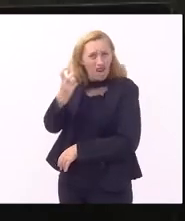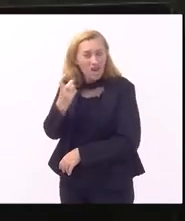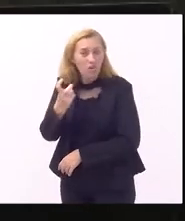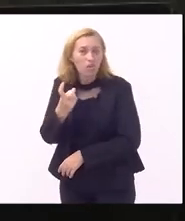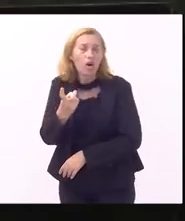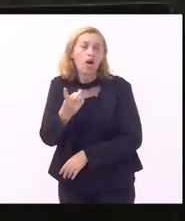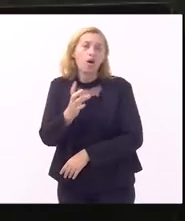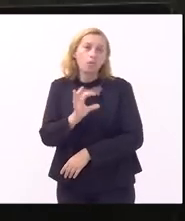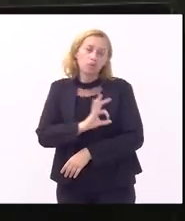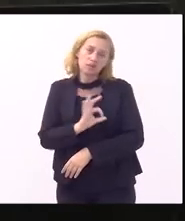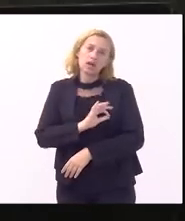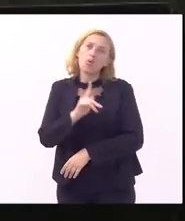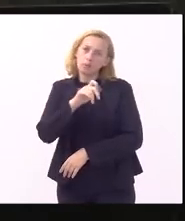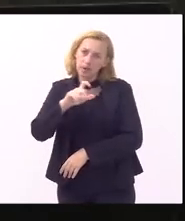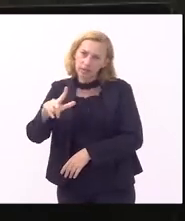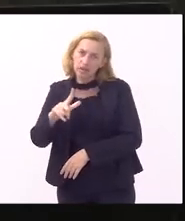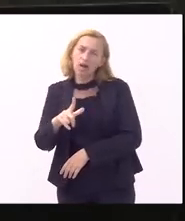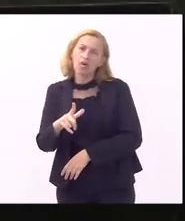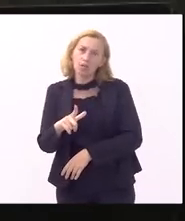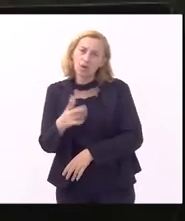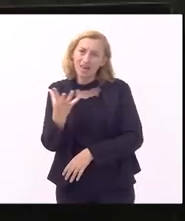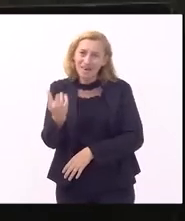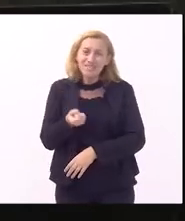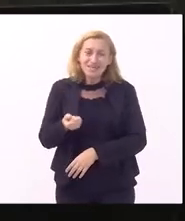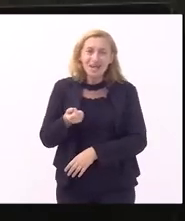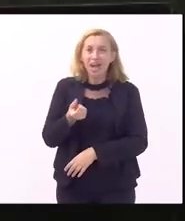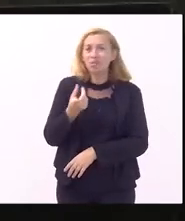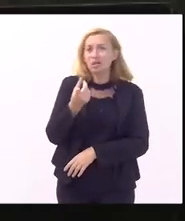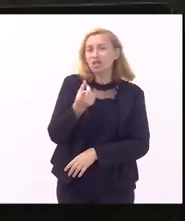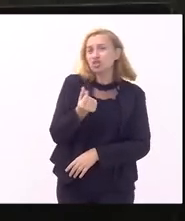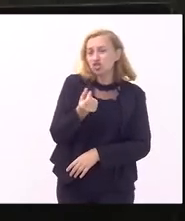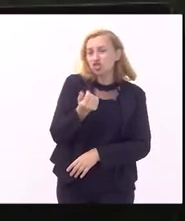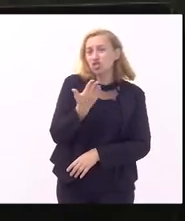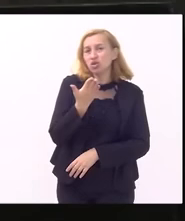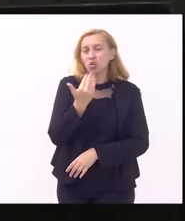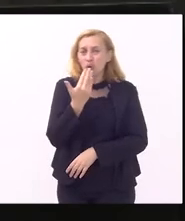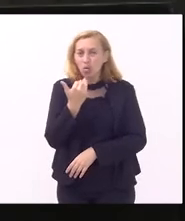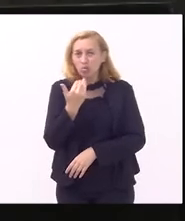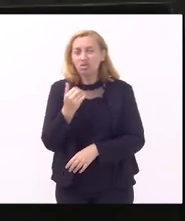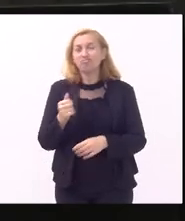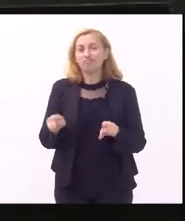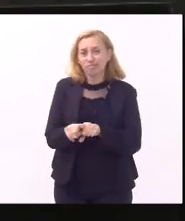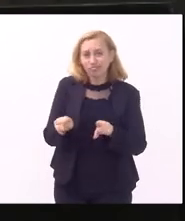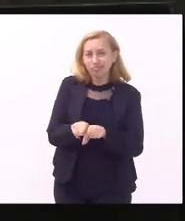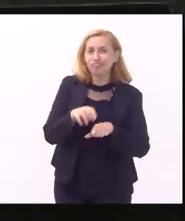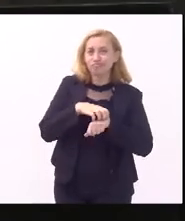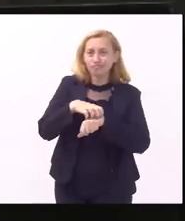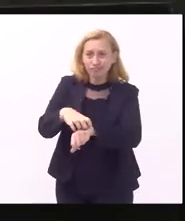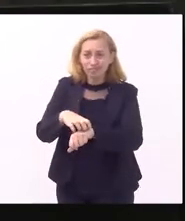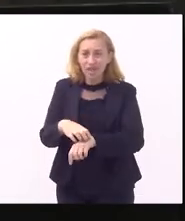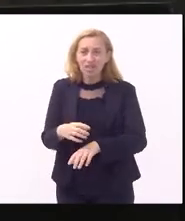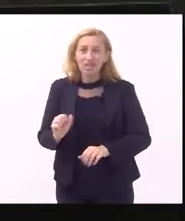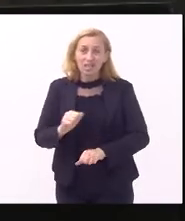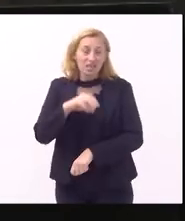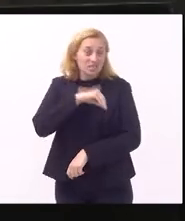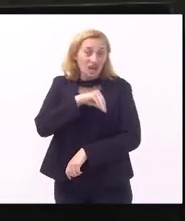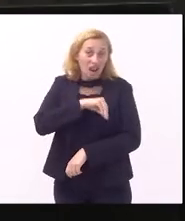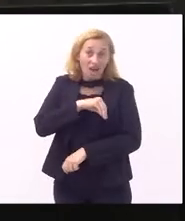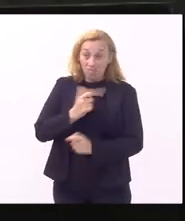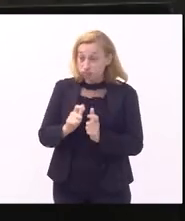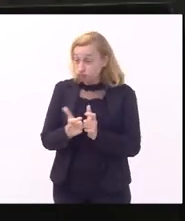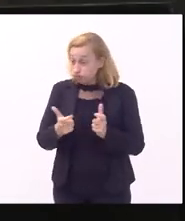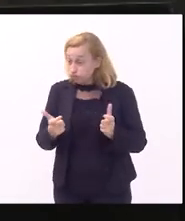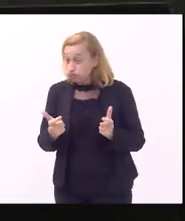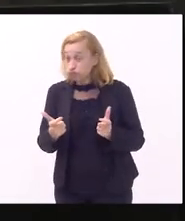policial penal passa no que diz respeito a alimentação e transporte alimentação salários milionários e a